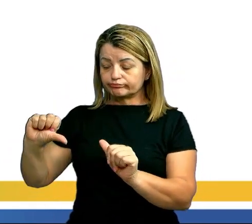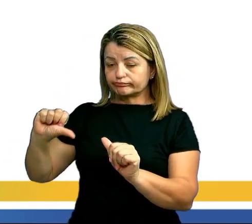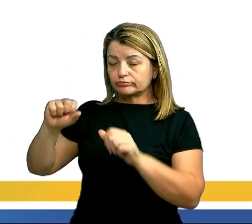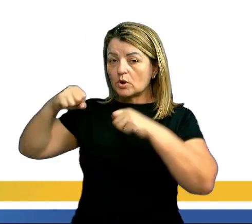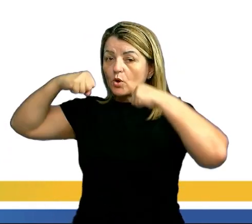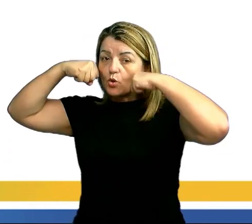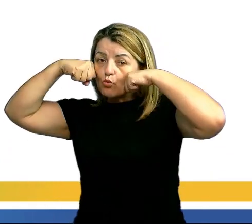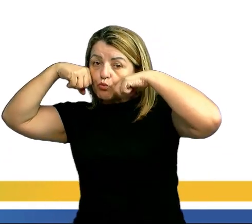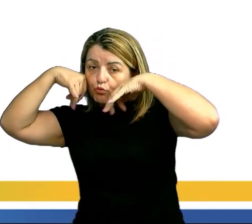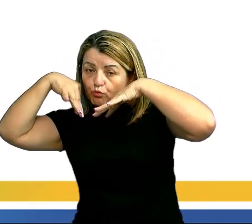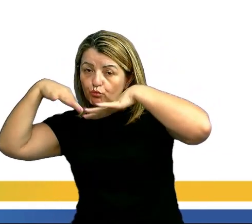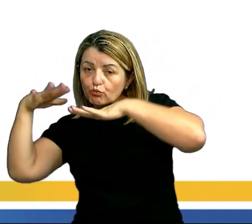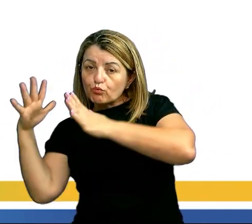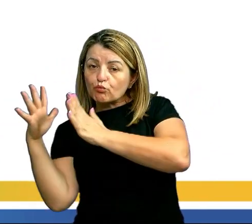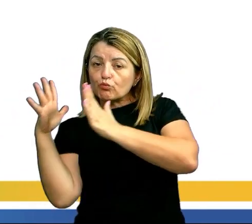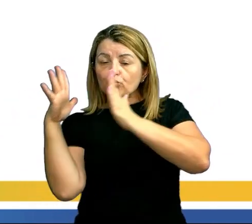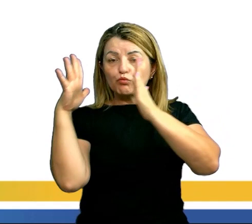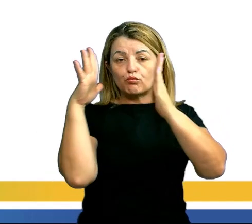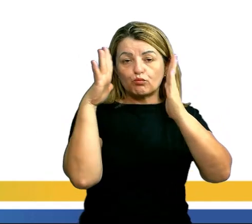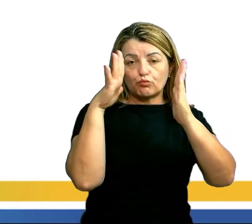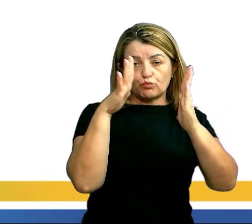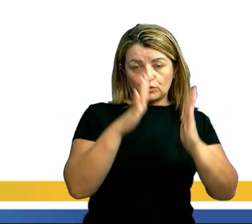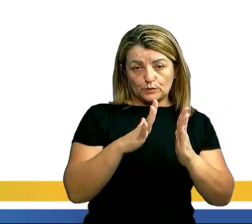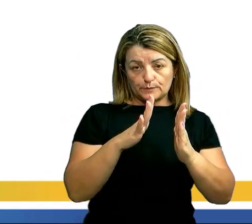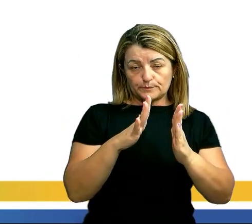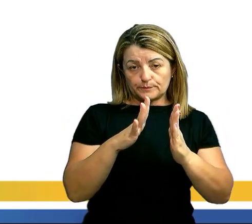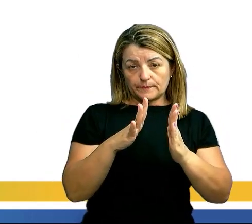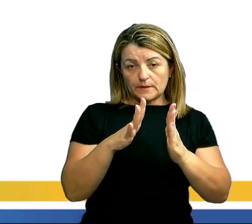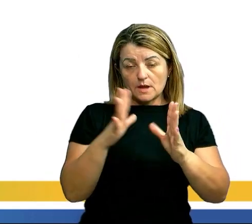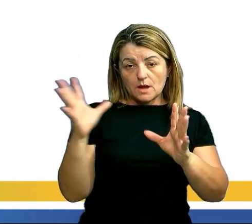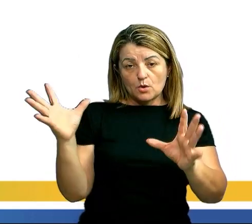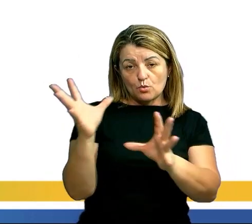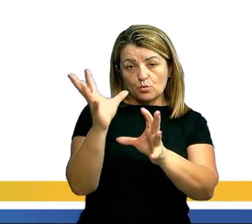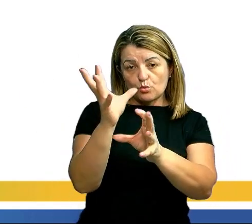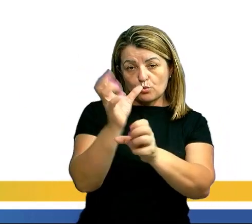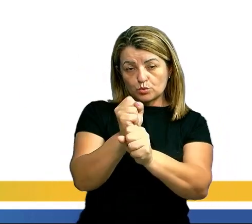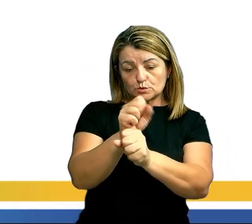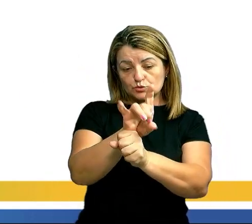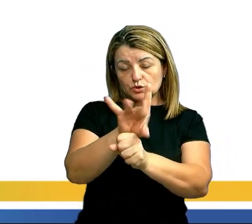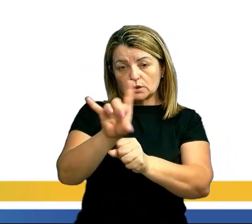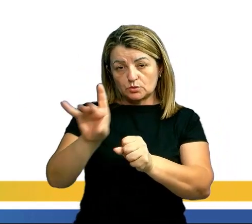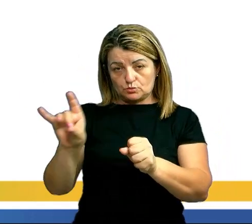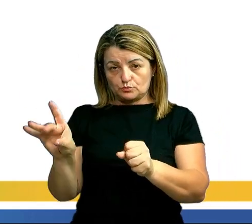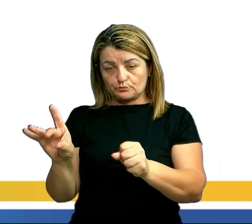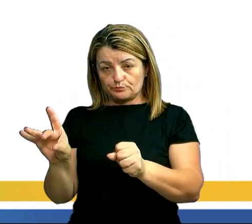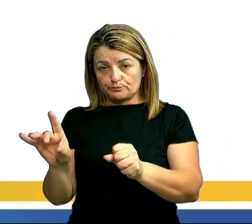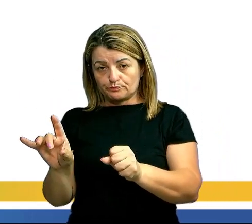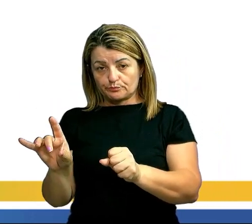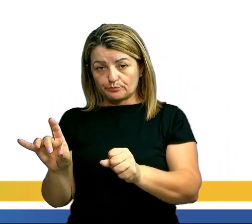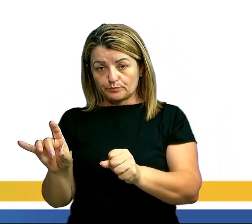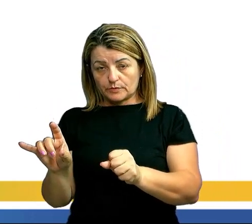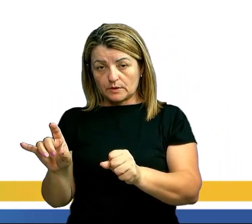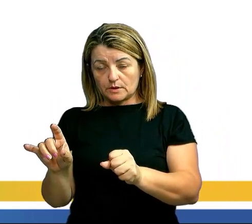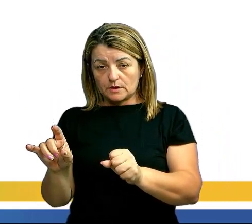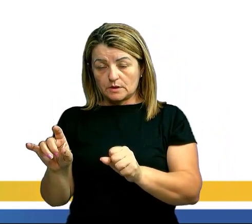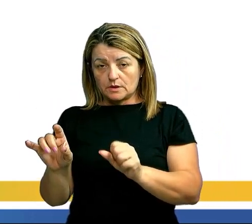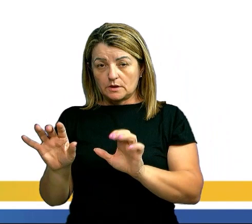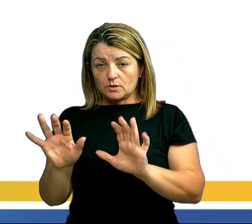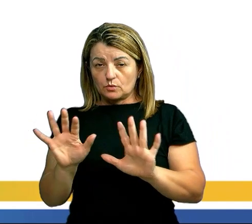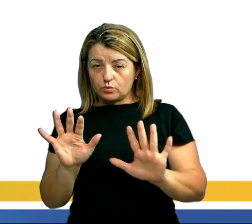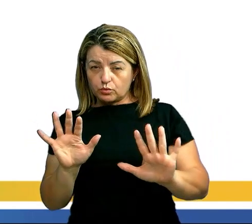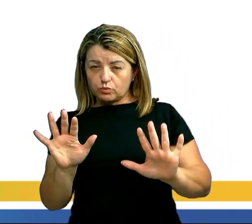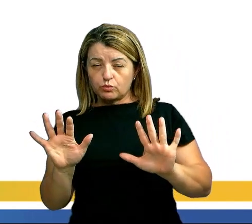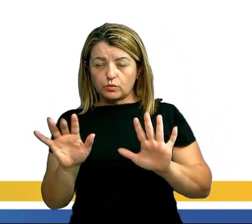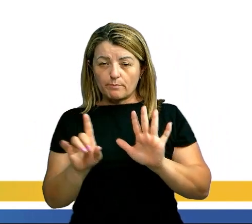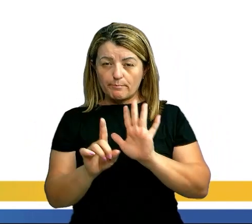a realização de todas as atividades citadas é a soma das energias de cada um aqui como a questão